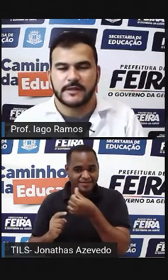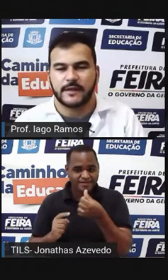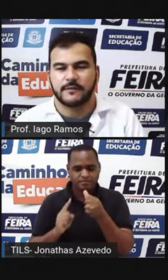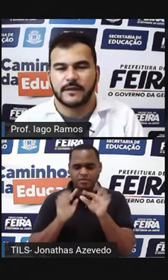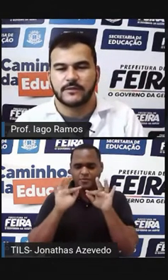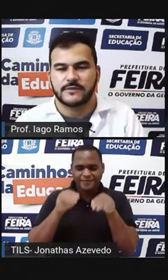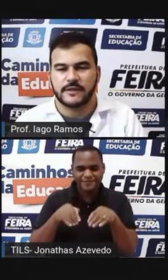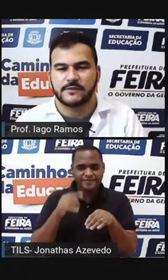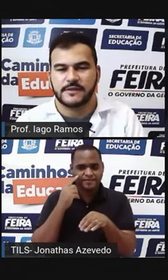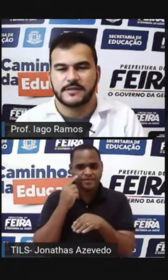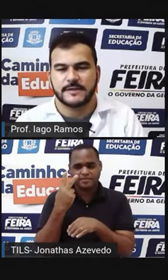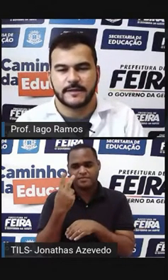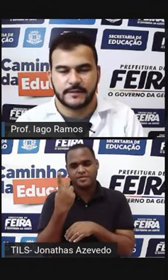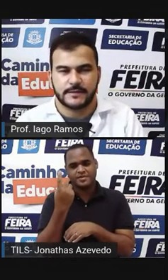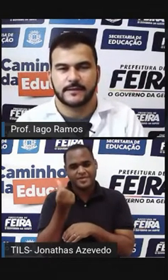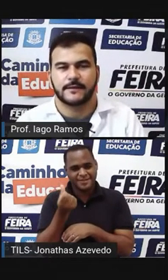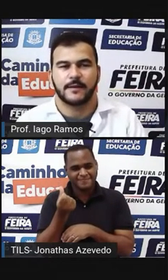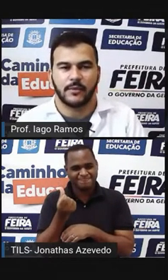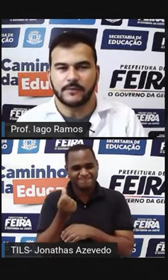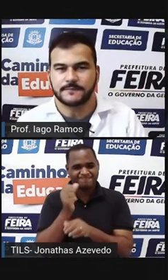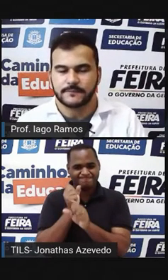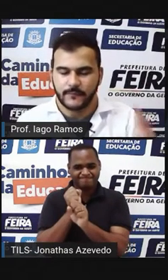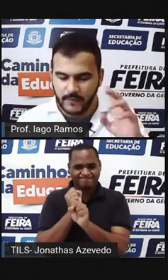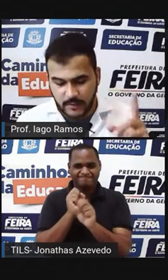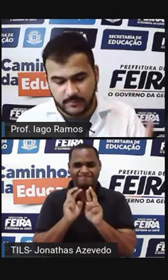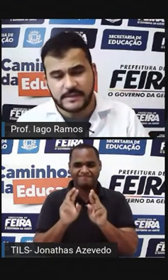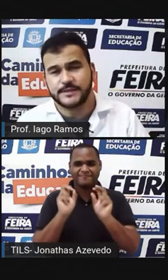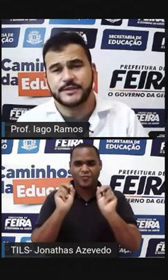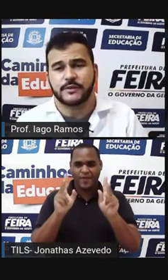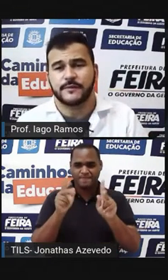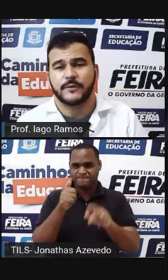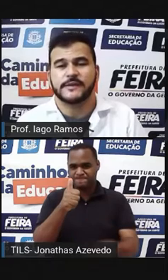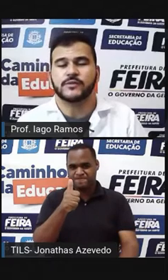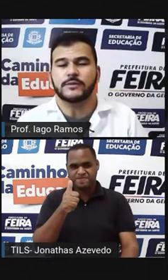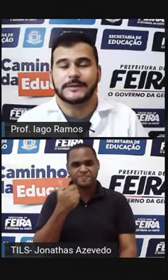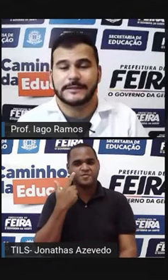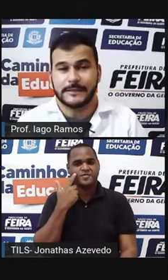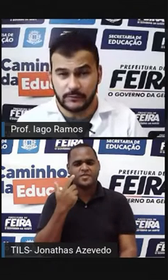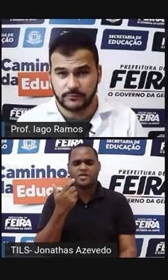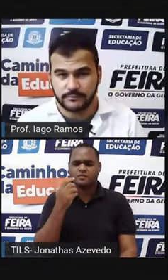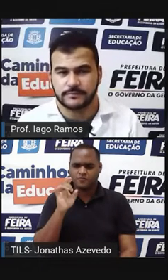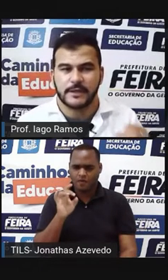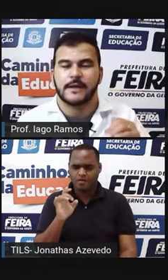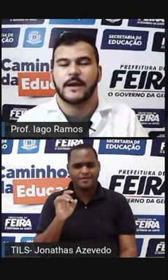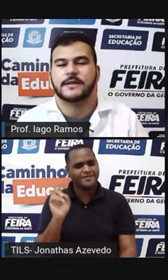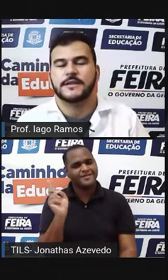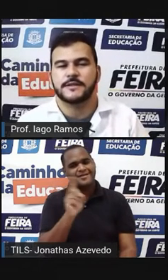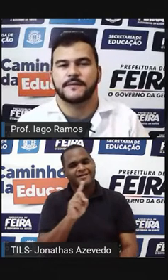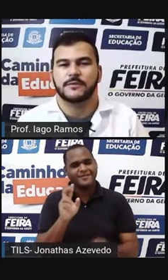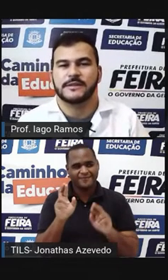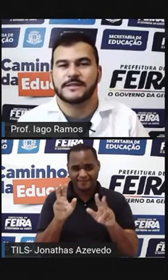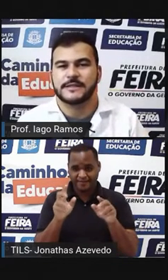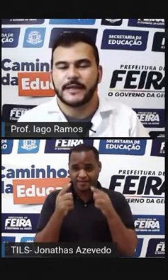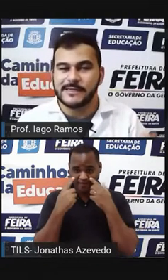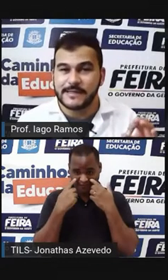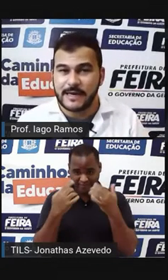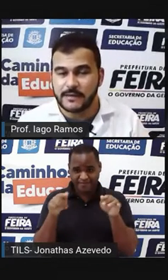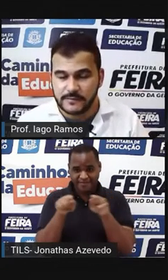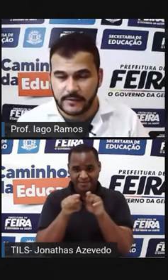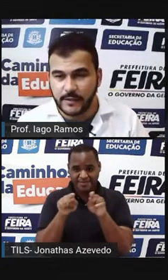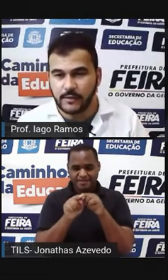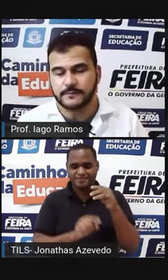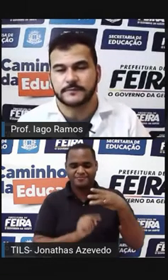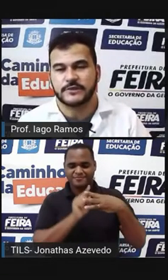final disso aqui Vai dar 216 Tá bom? Mas a gente só viu isso? Não A gente viu esses 3